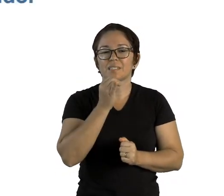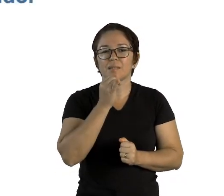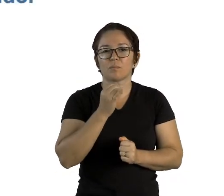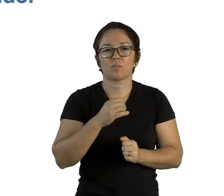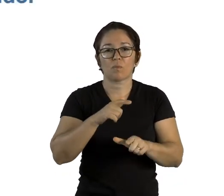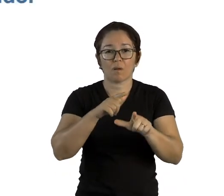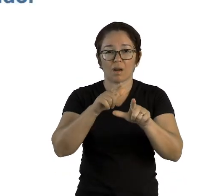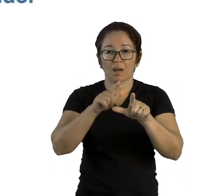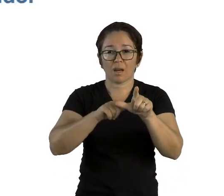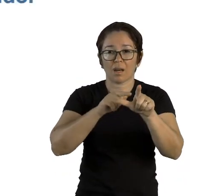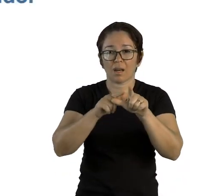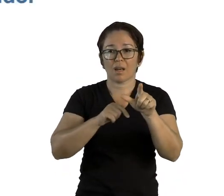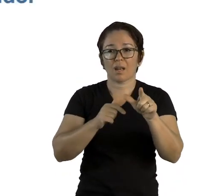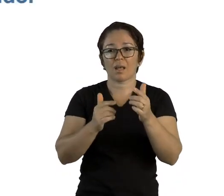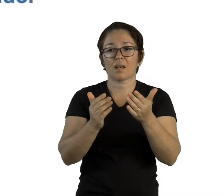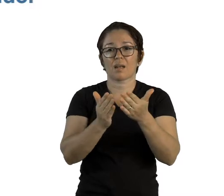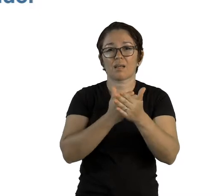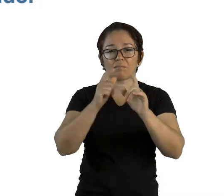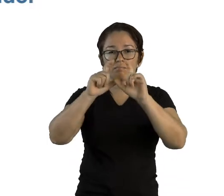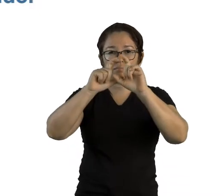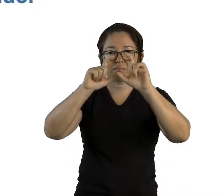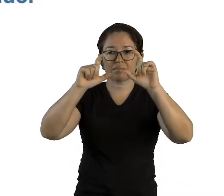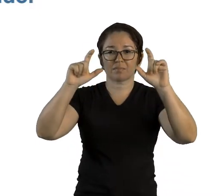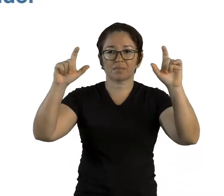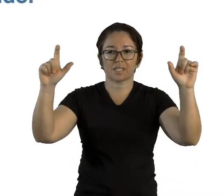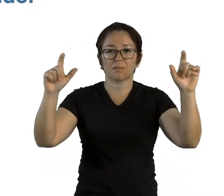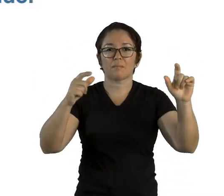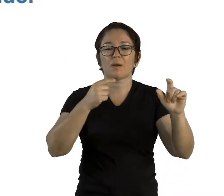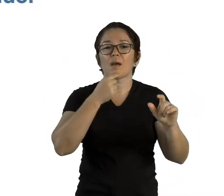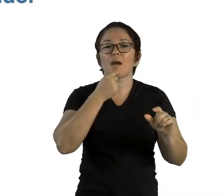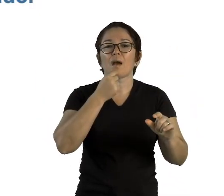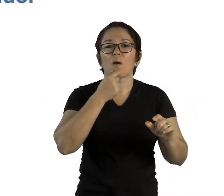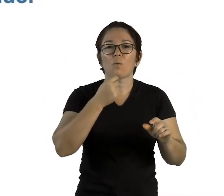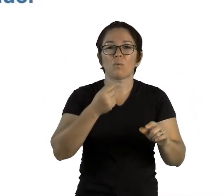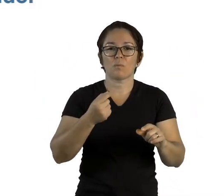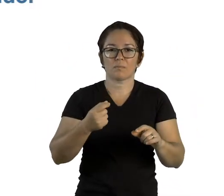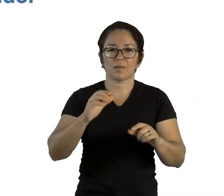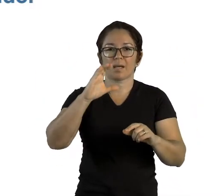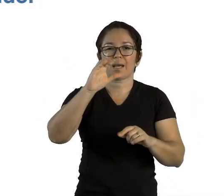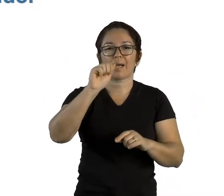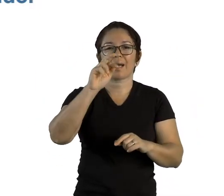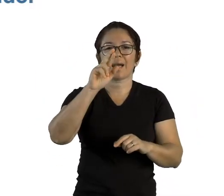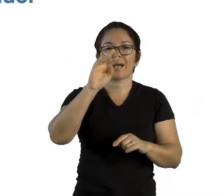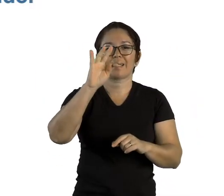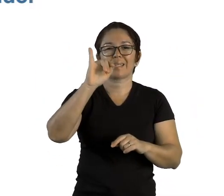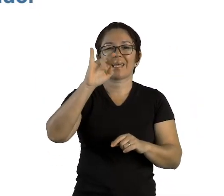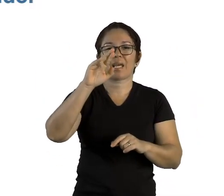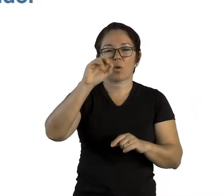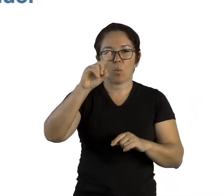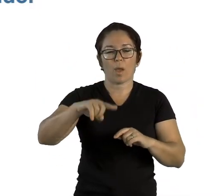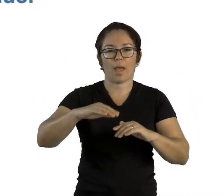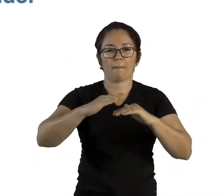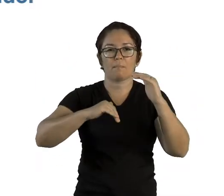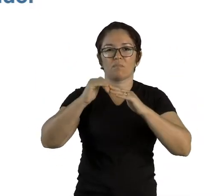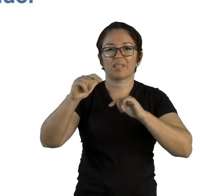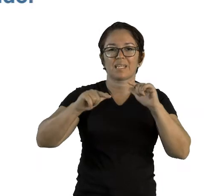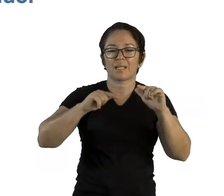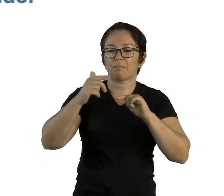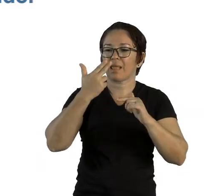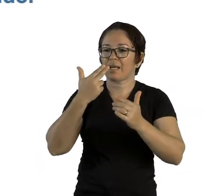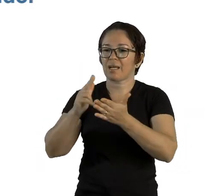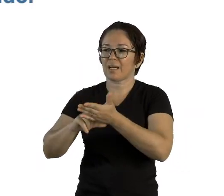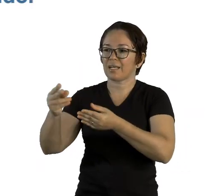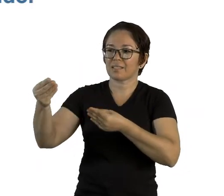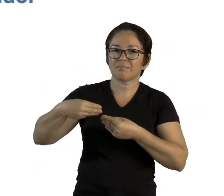personagens e os contos de fada ao enviar e receber cartas. Esse livro é todo contado em rimas e vem